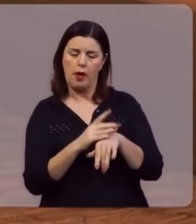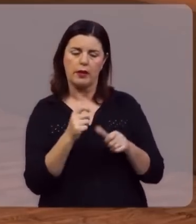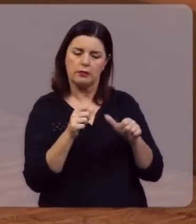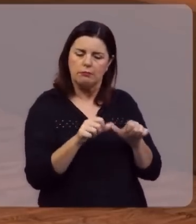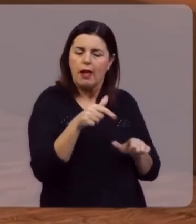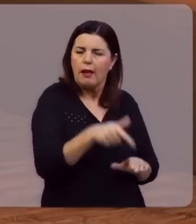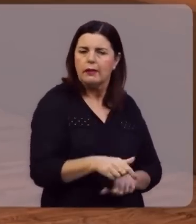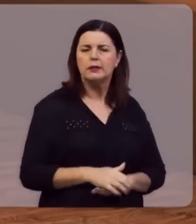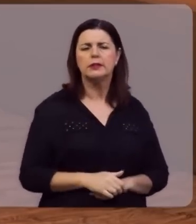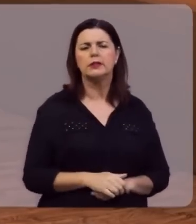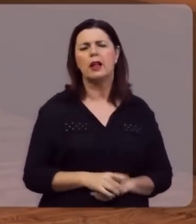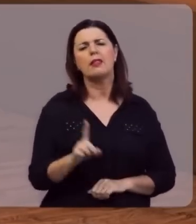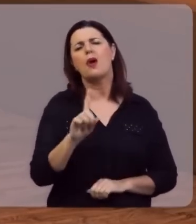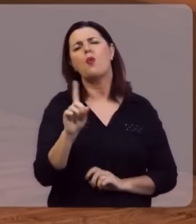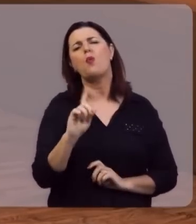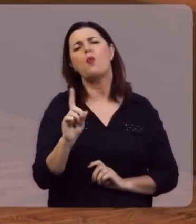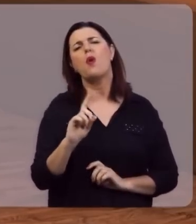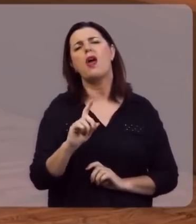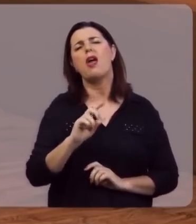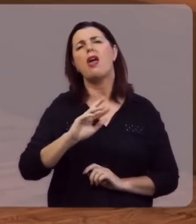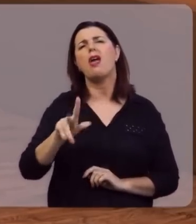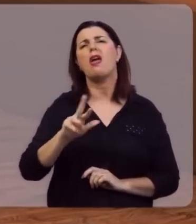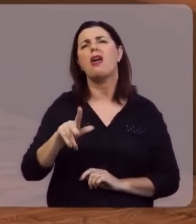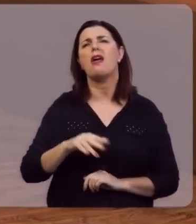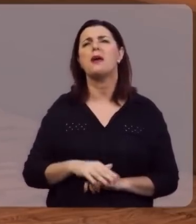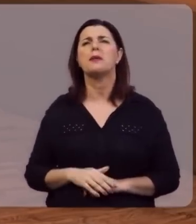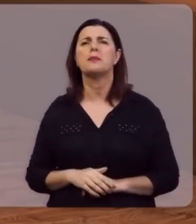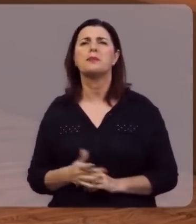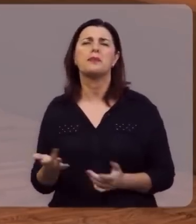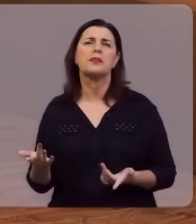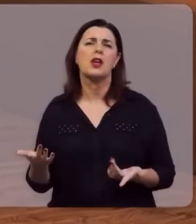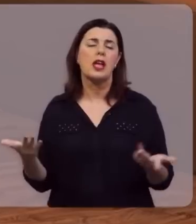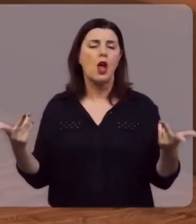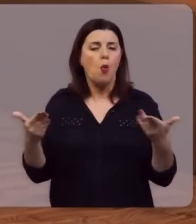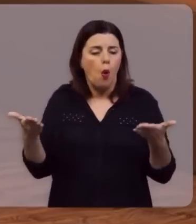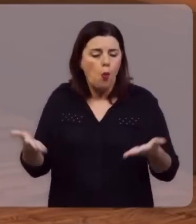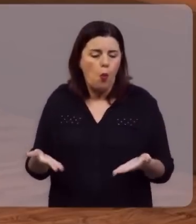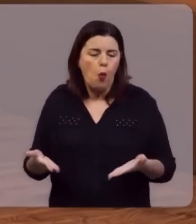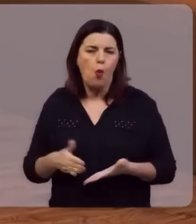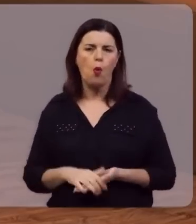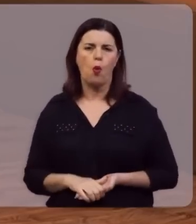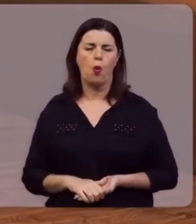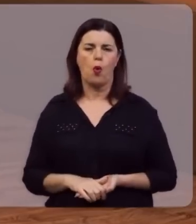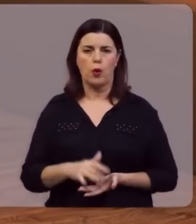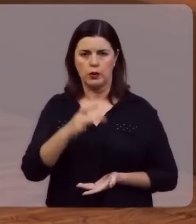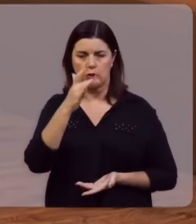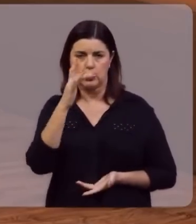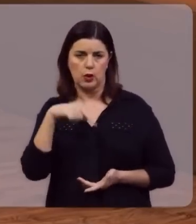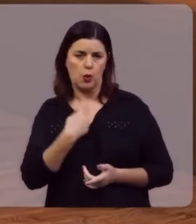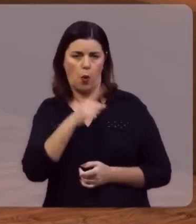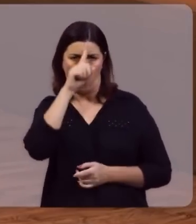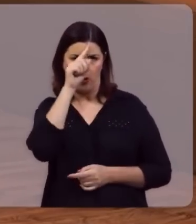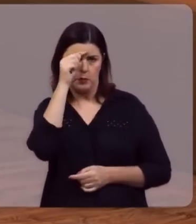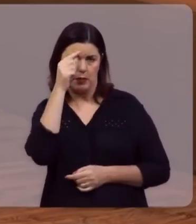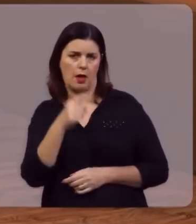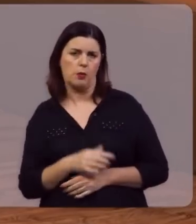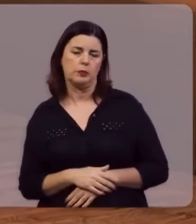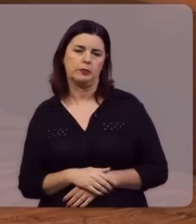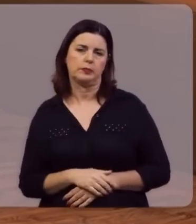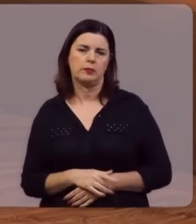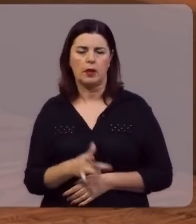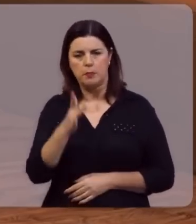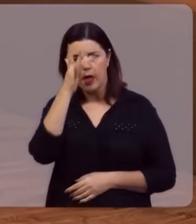ali, não eram enfermos como temos hoje, na maioria dos nossos hospitais.